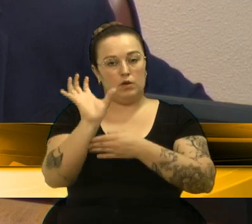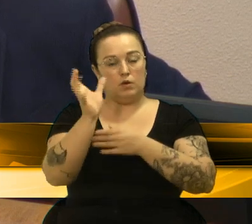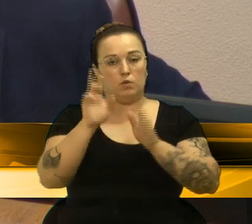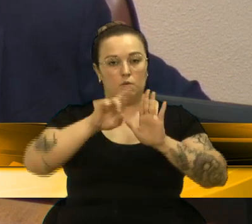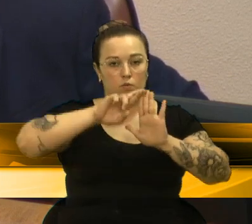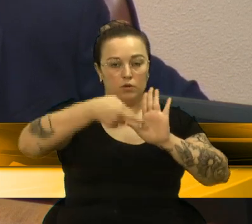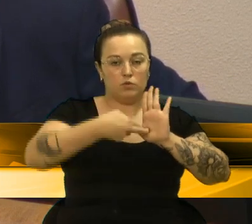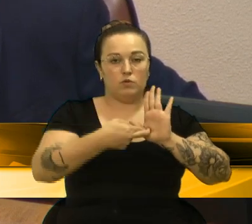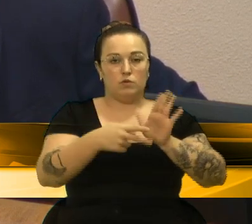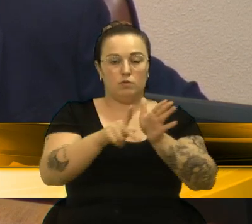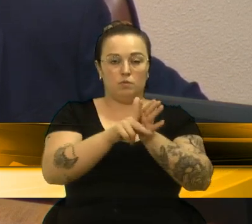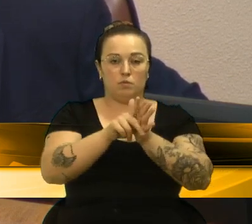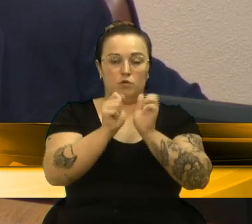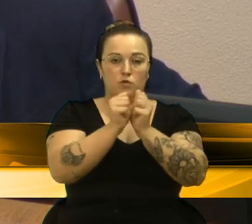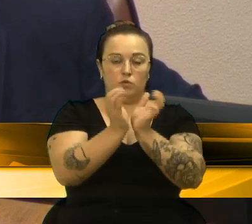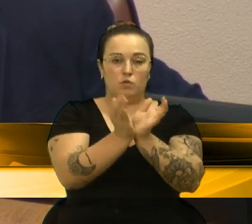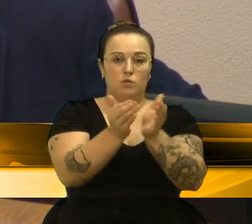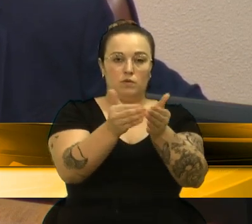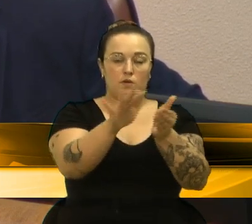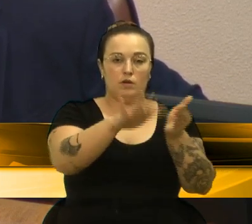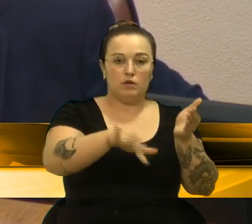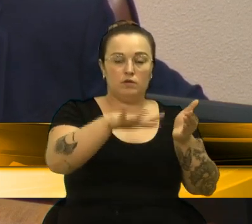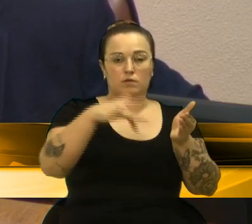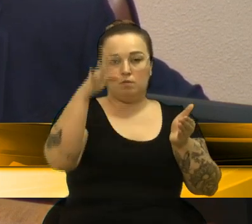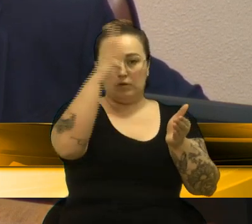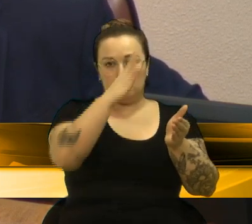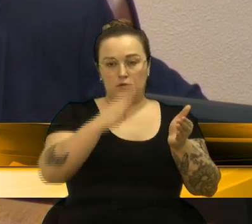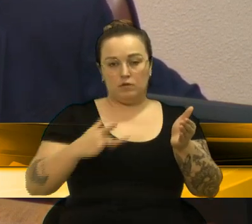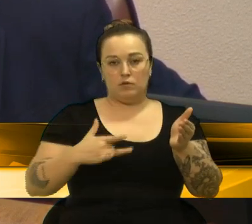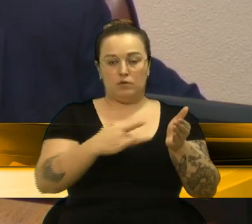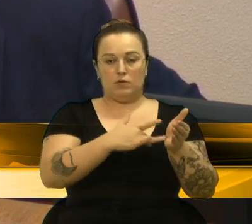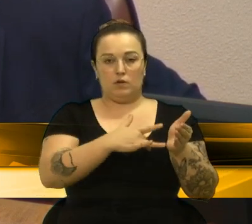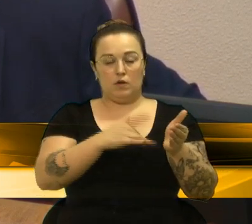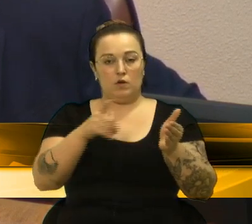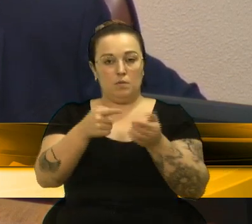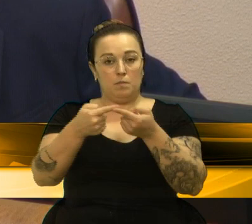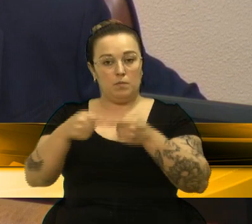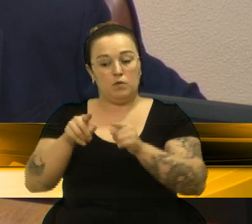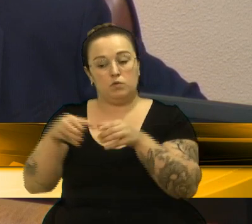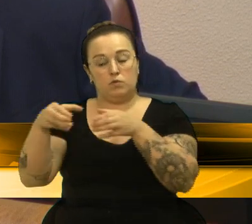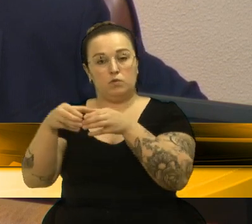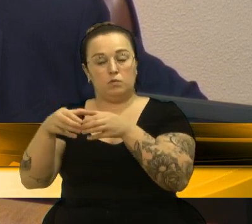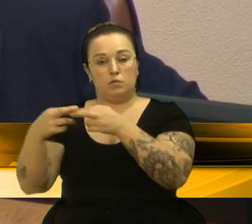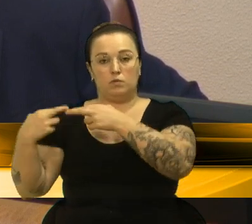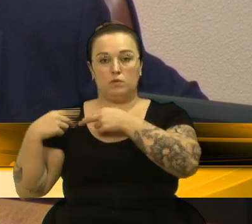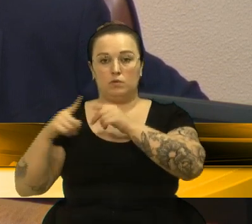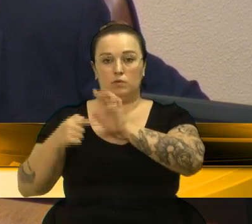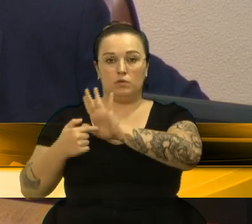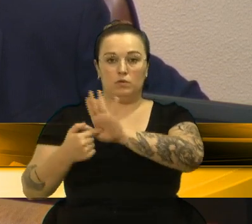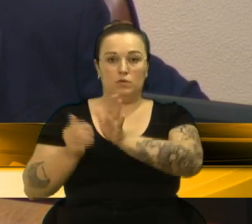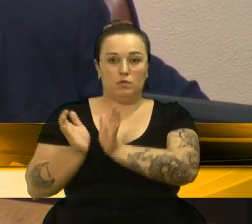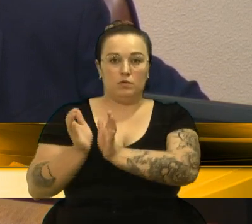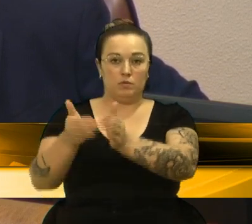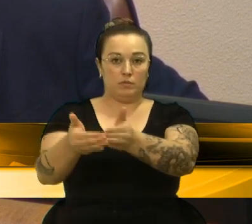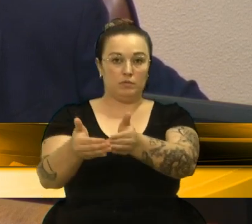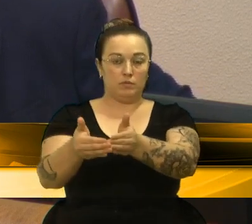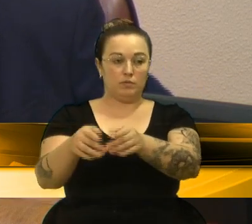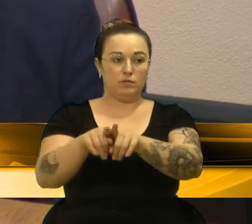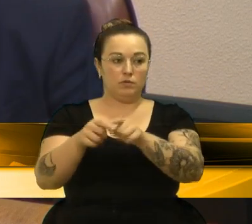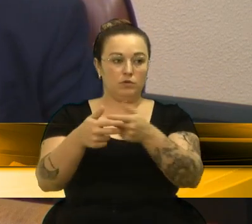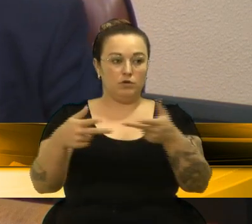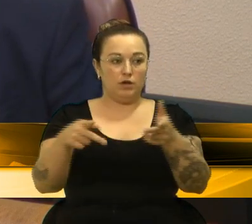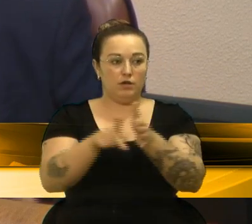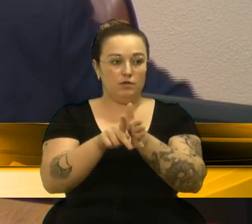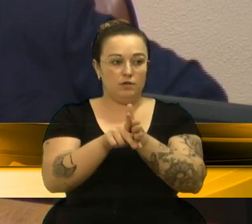Saúde com tais decisões. Ou seja, dessa forma, o CMS não se manifestou sobre a pauta apresentada pela Secretaria Municipal de Saúde naquela data.